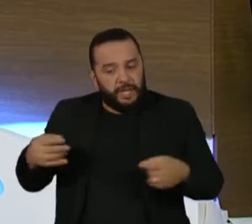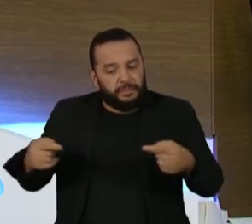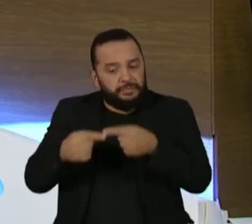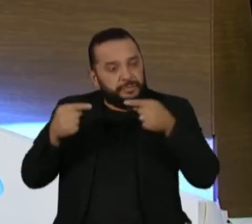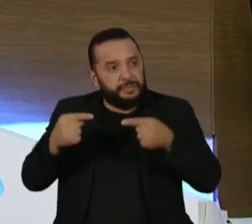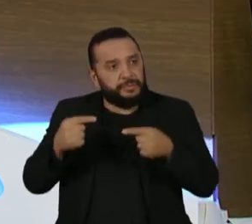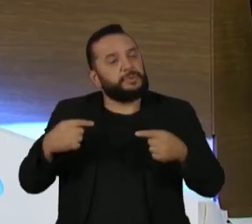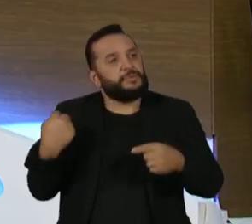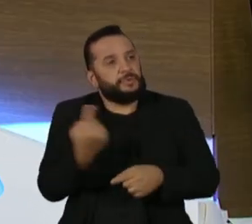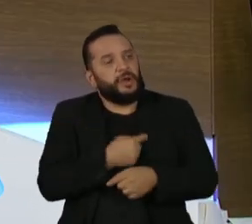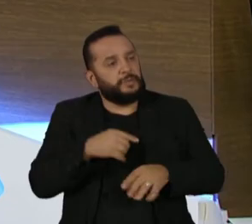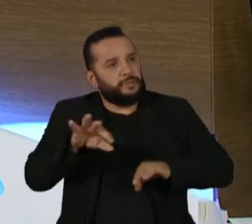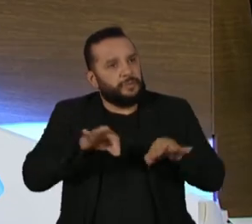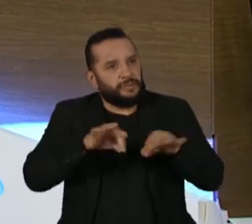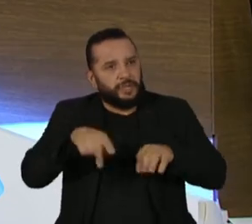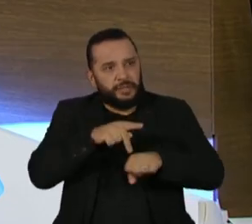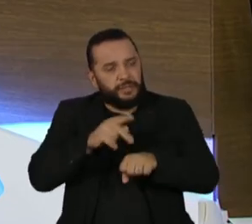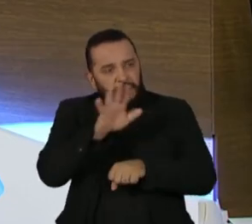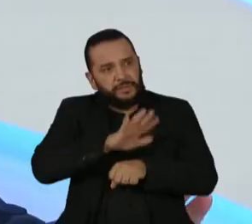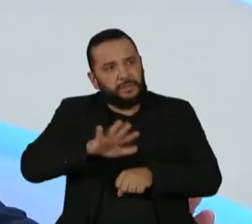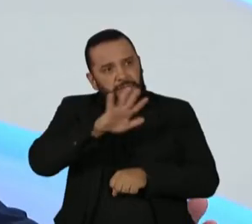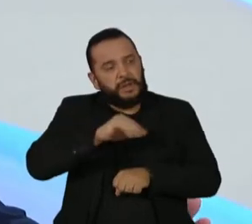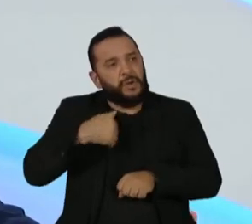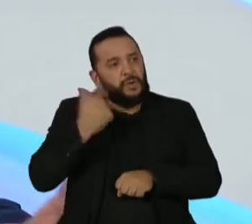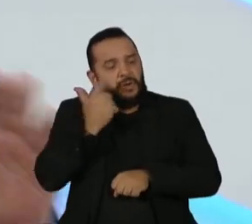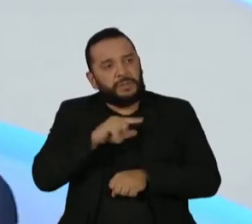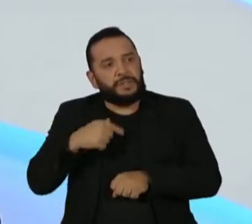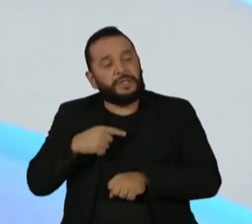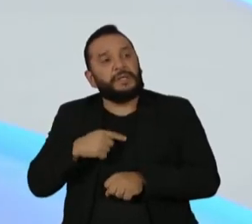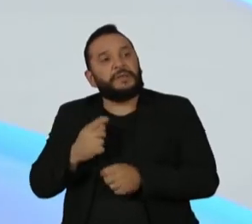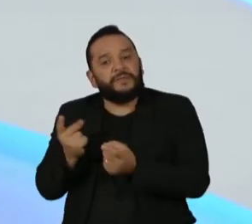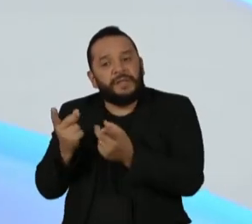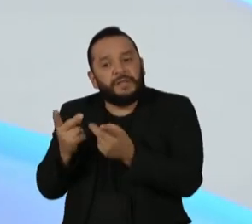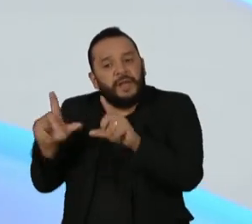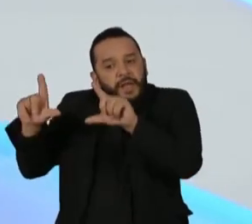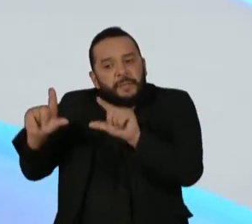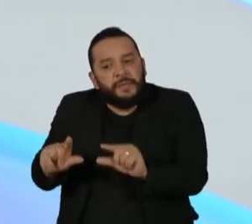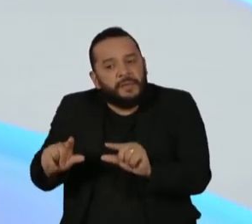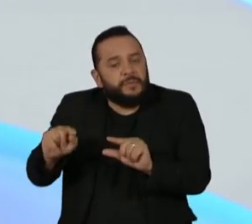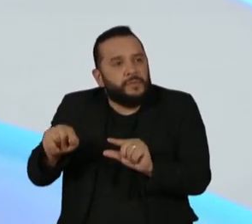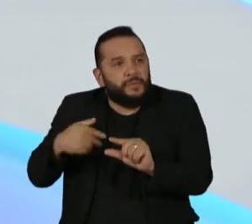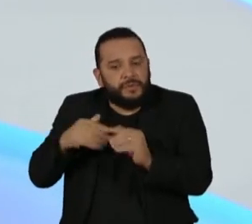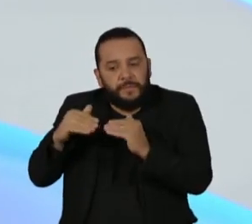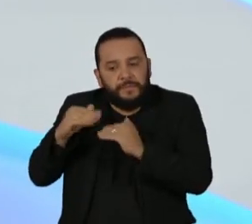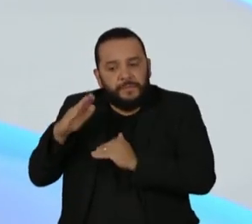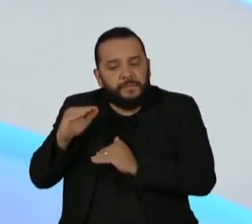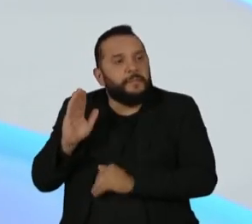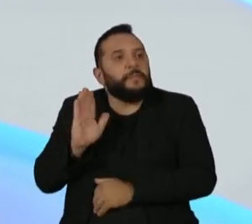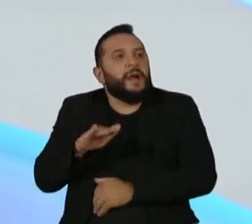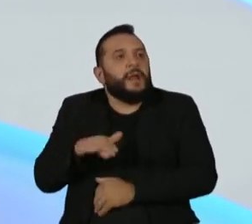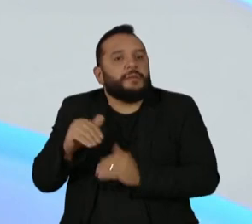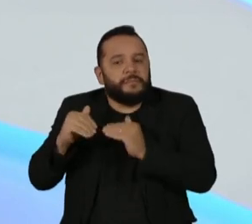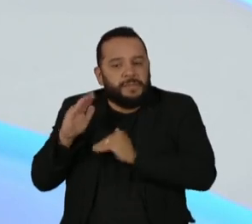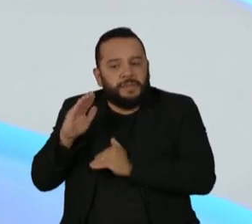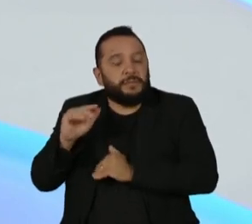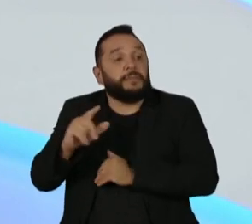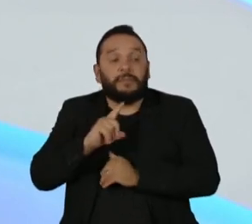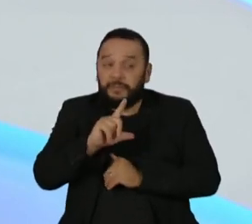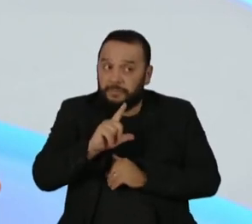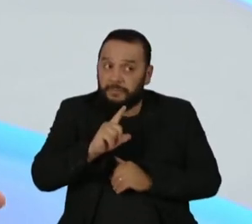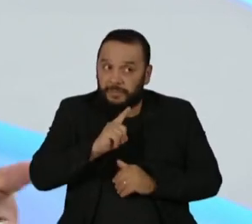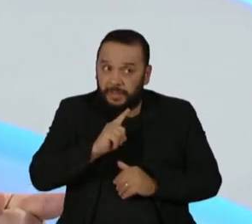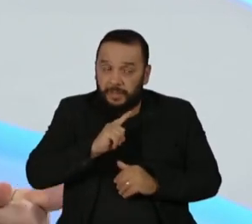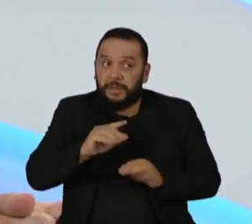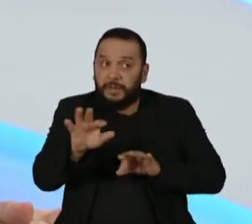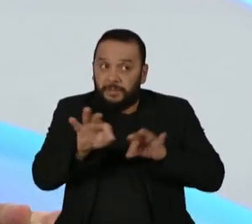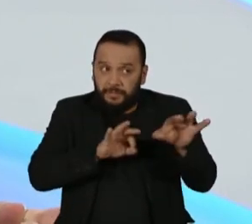um programa nacional de garantia de preço mínimo efetivando. Só para ter noção que nós estamos planejando o plano safra, o orçamento